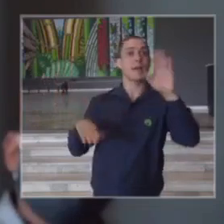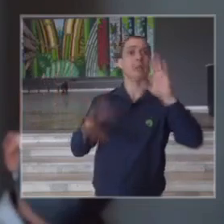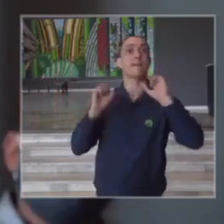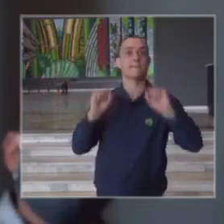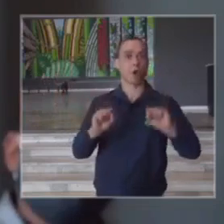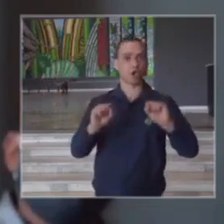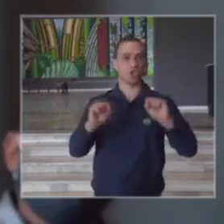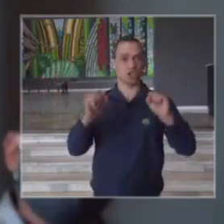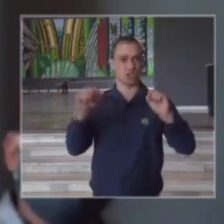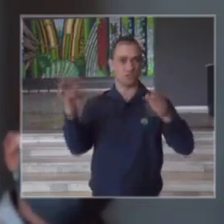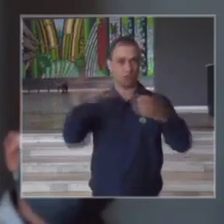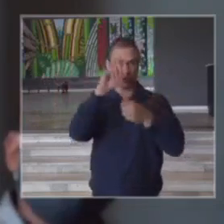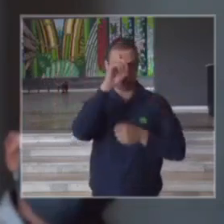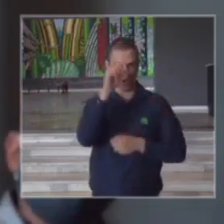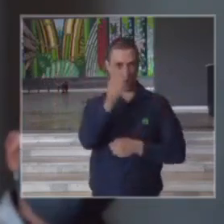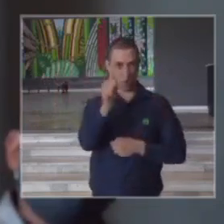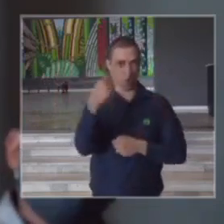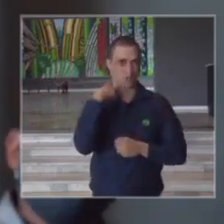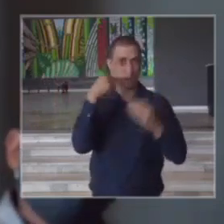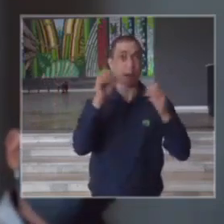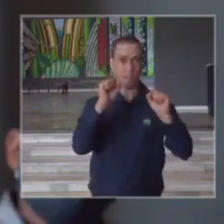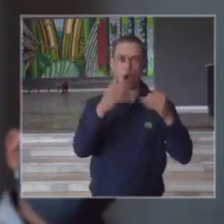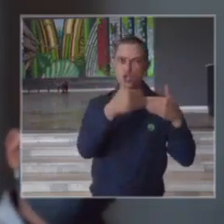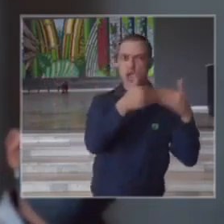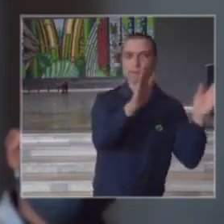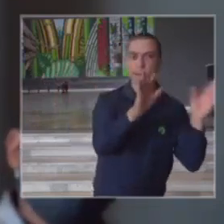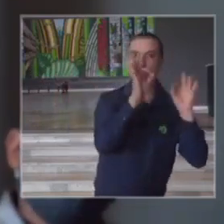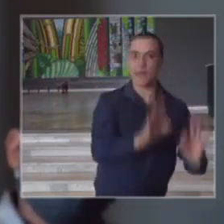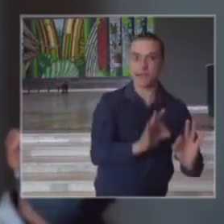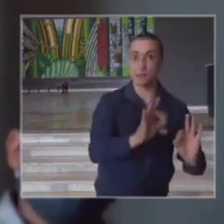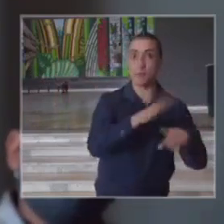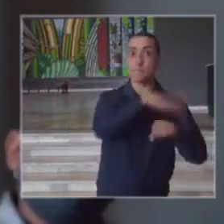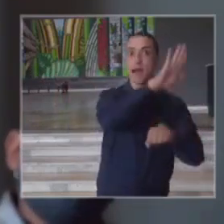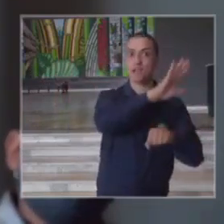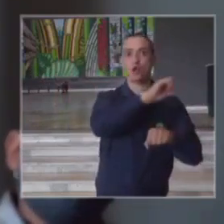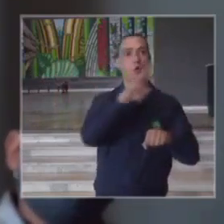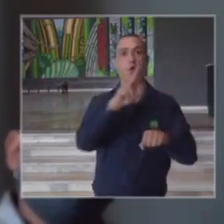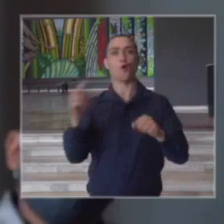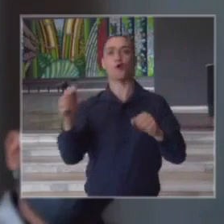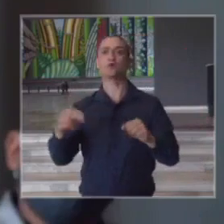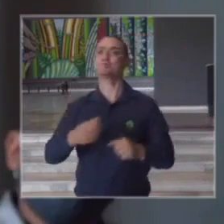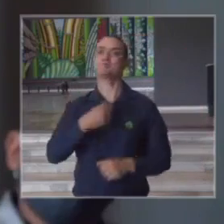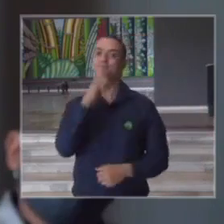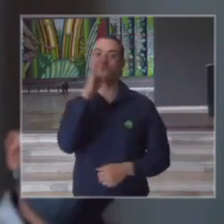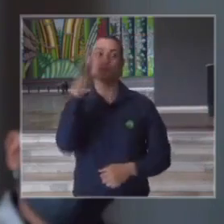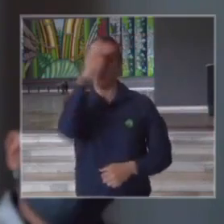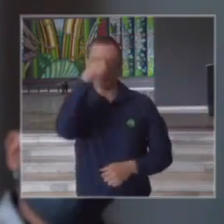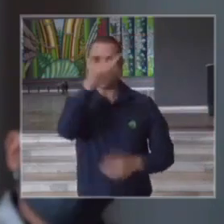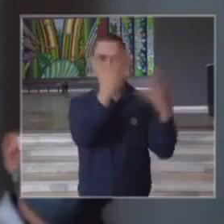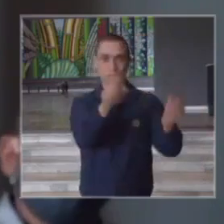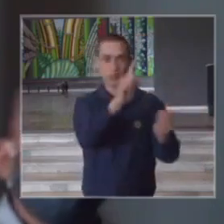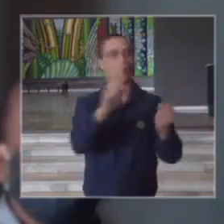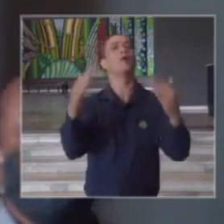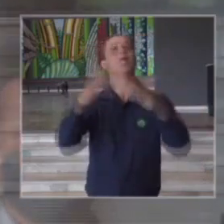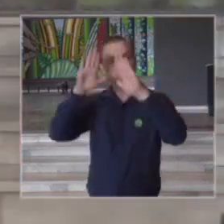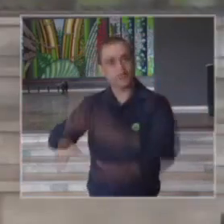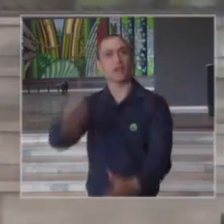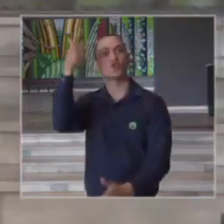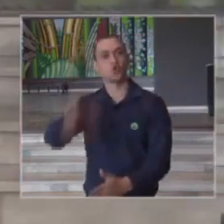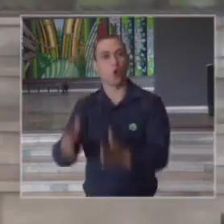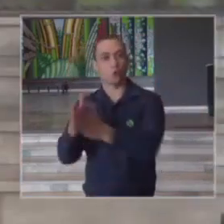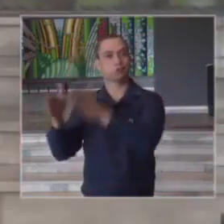termos uma reabertura a partir do dia 11 de maio ou de renovar a quarentena por não atender os requisitos obrigado